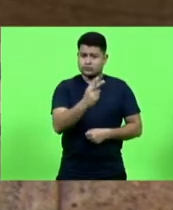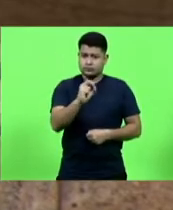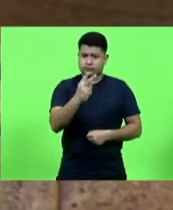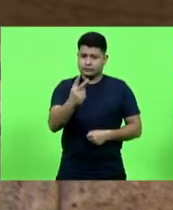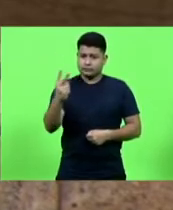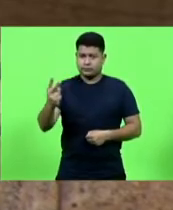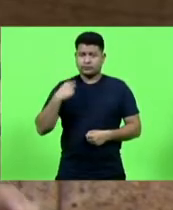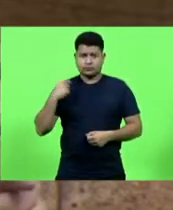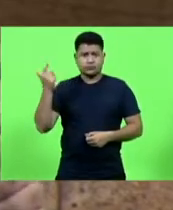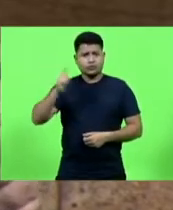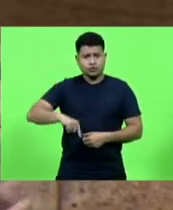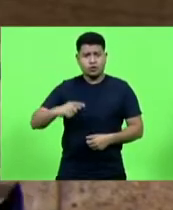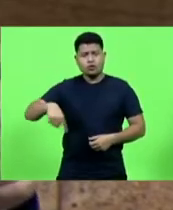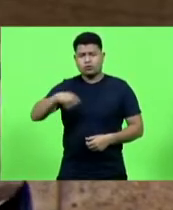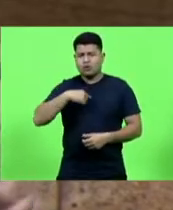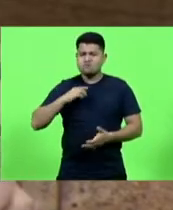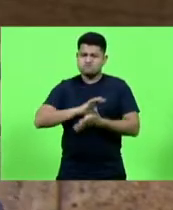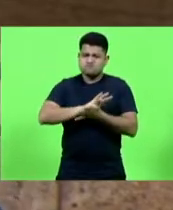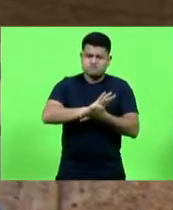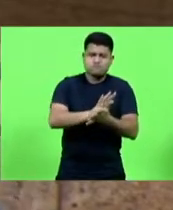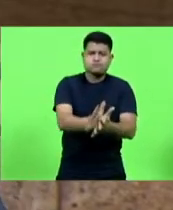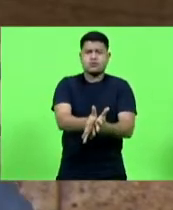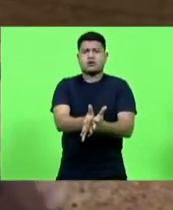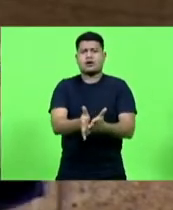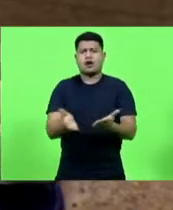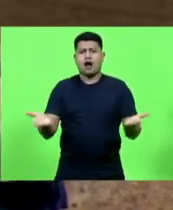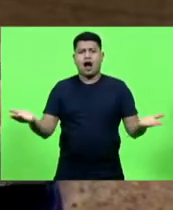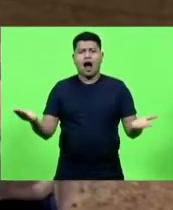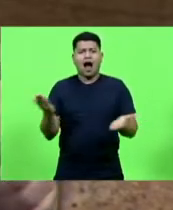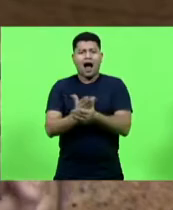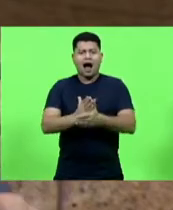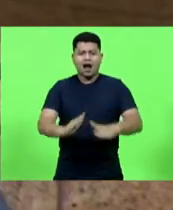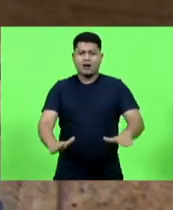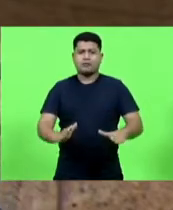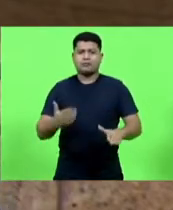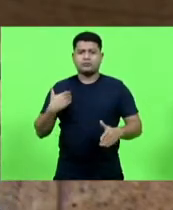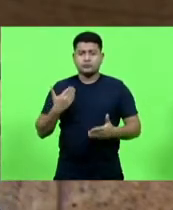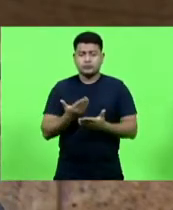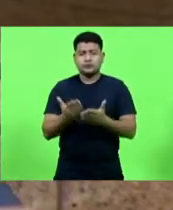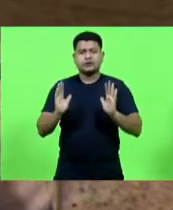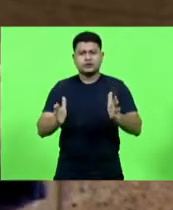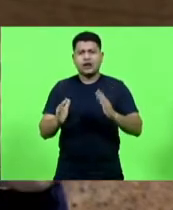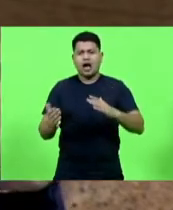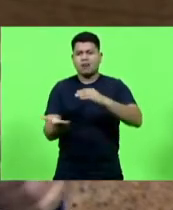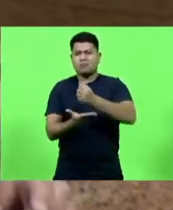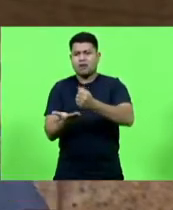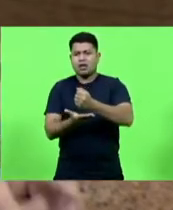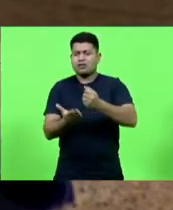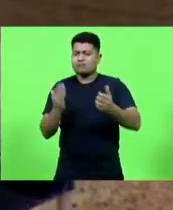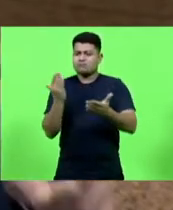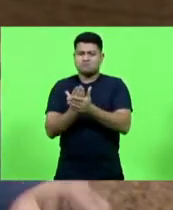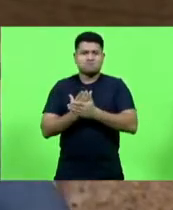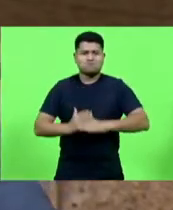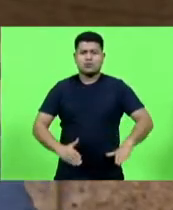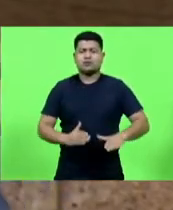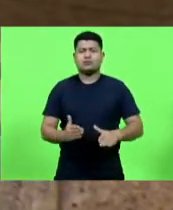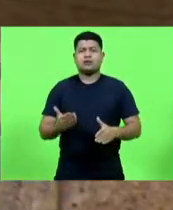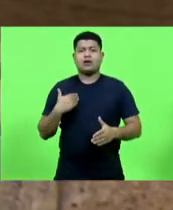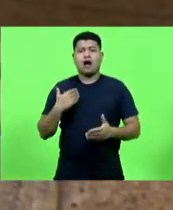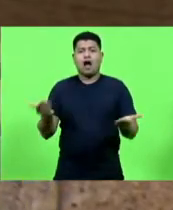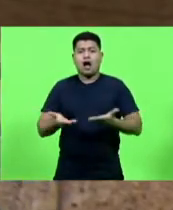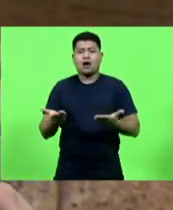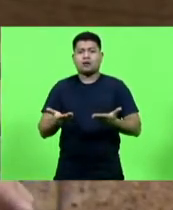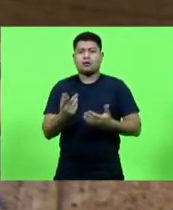passar o trator e dessa vez liquidar a fratura. Nós quebramos a espinha dorsal da fera, agora em 2022 nós vamos arrancar o